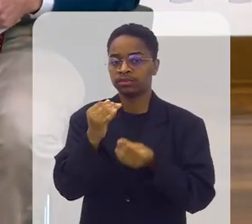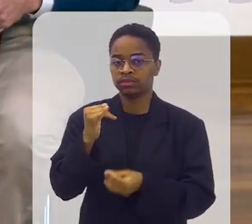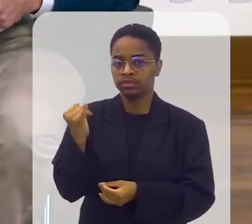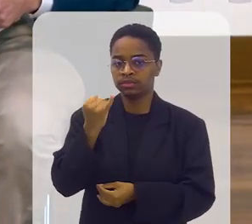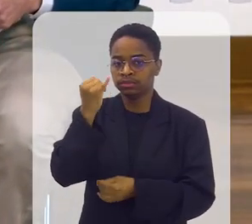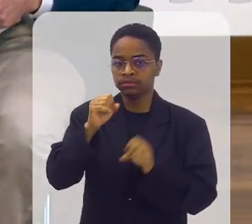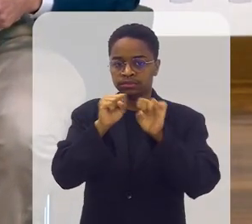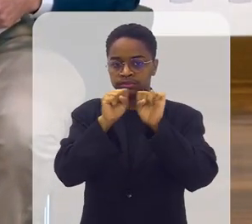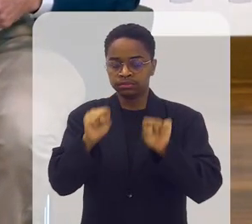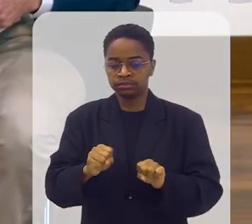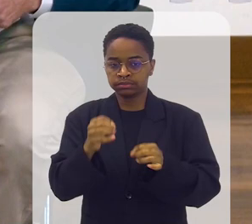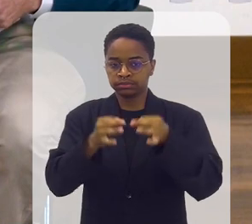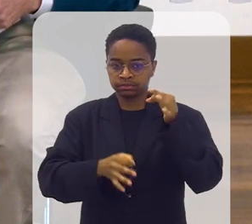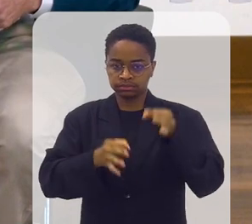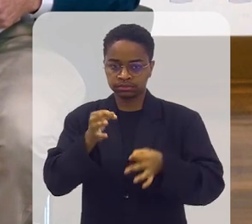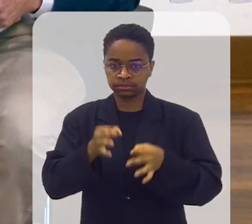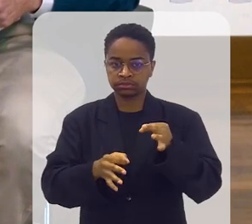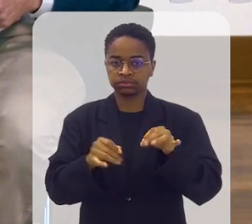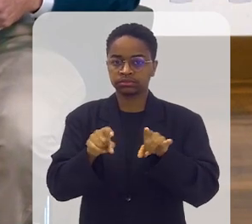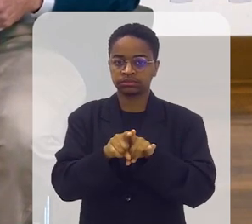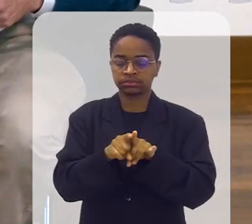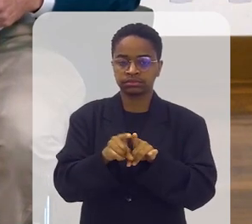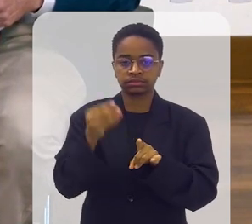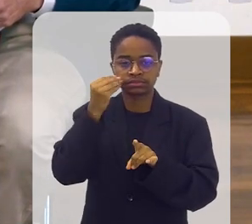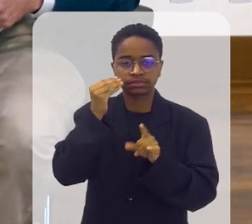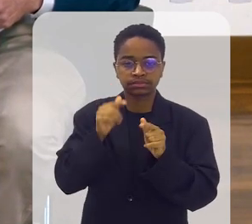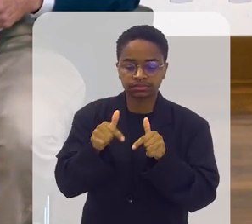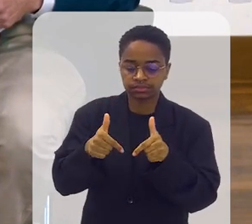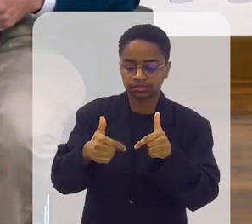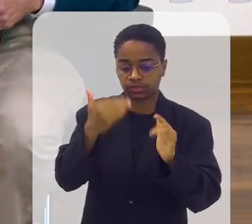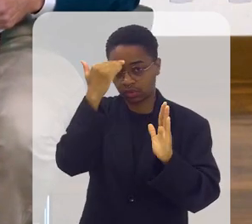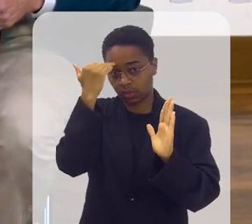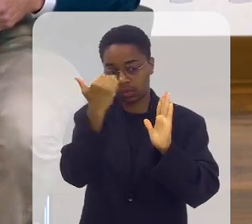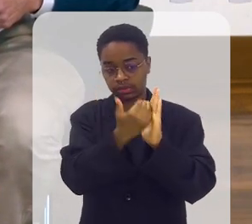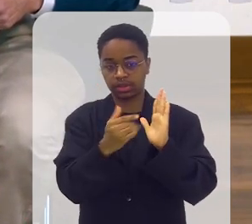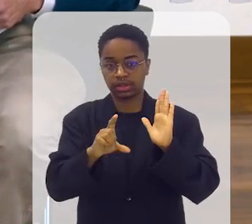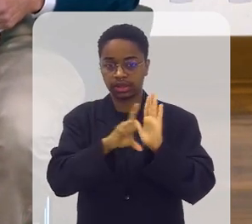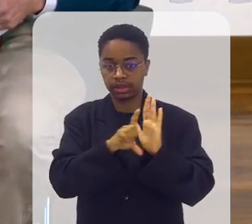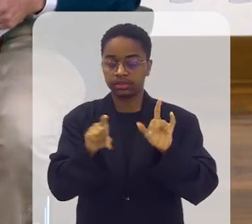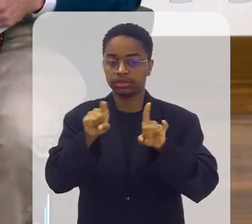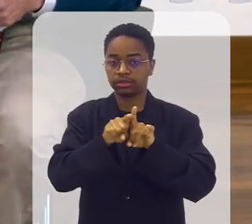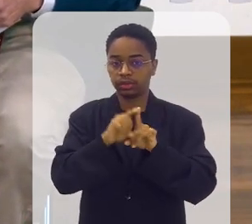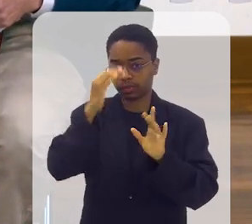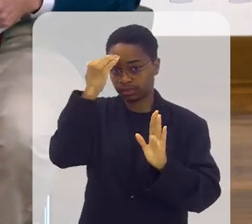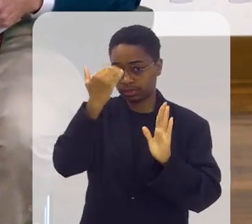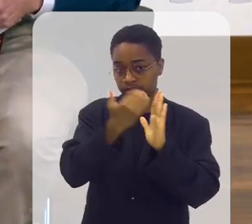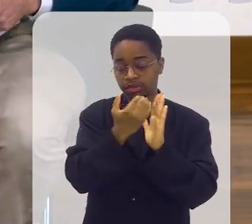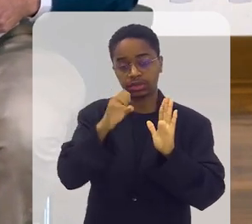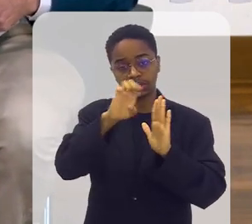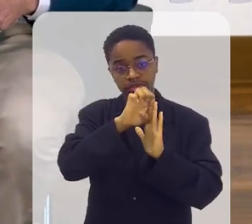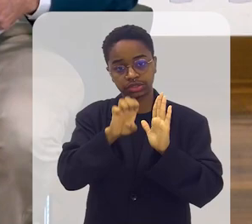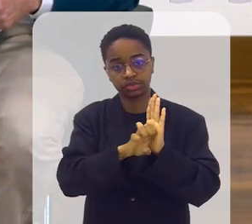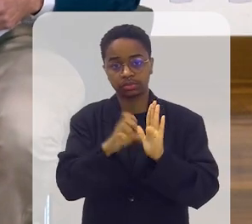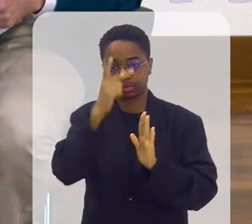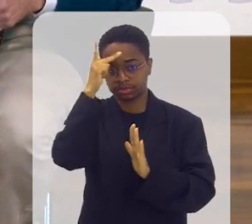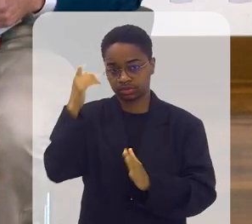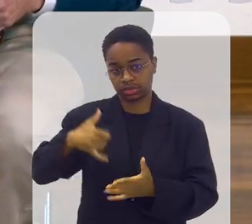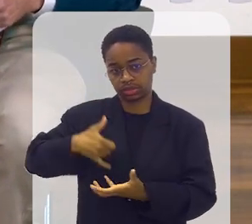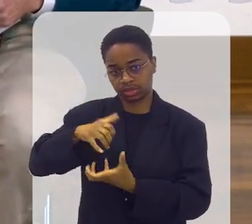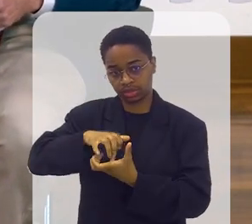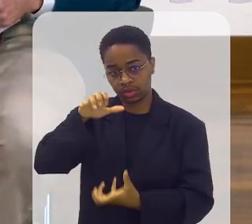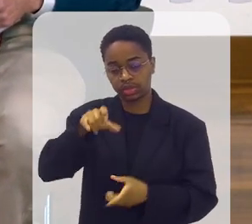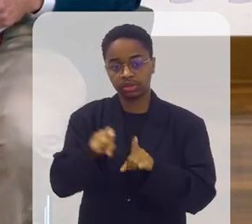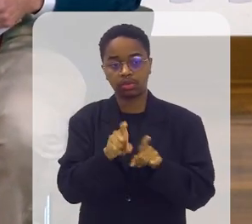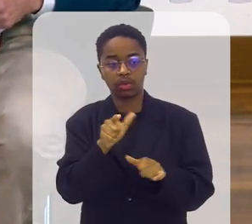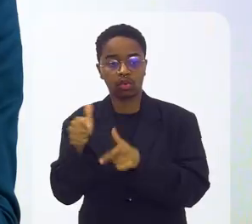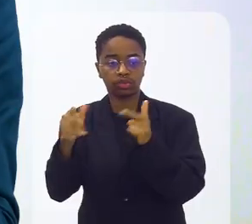importância do sistema de justiça para fazer cumprir o Estatuto da Pessoa Idosa e todos esses direitos que nós